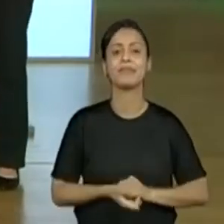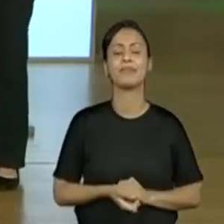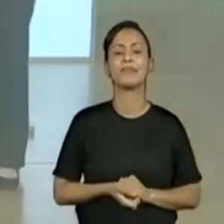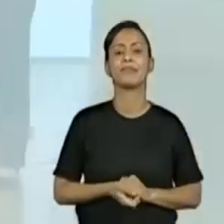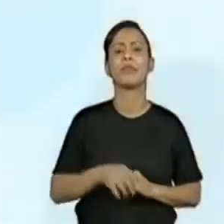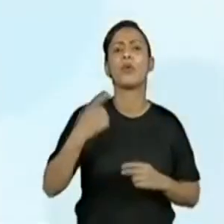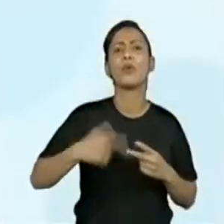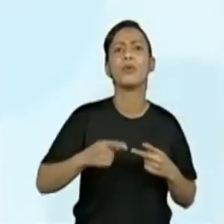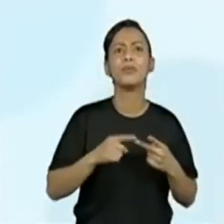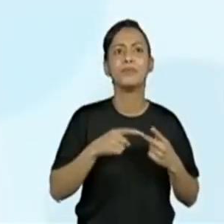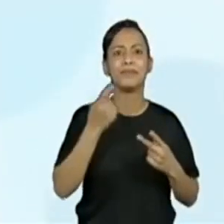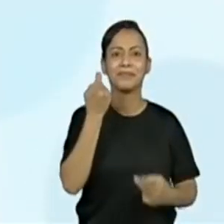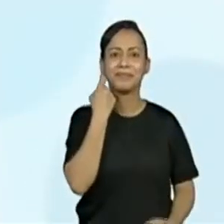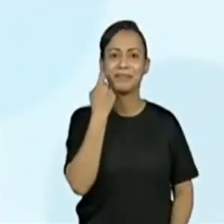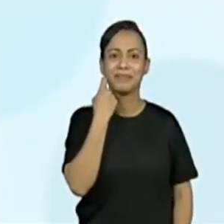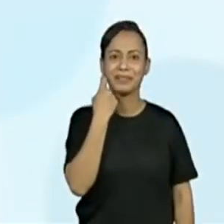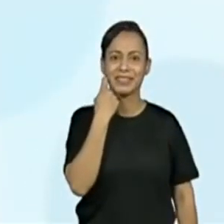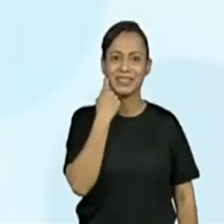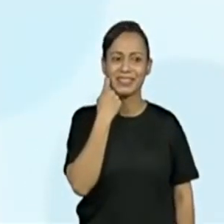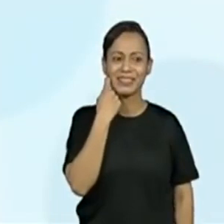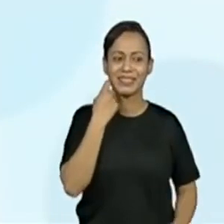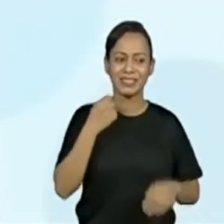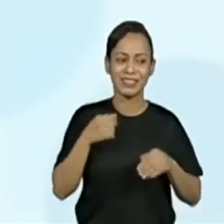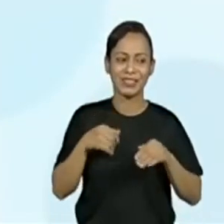peixe, um peixe palhaço.